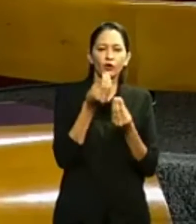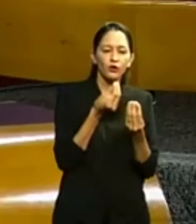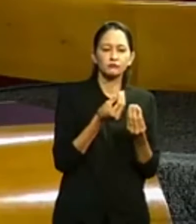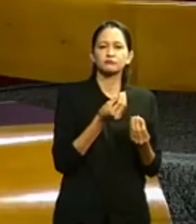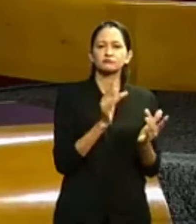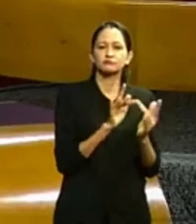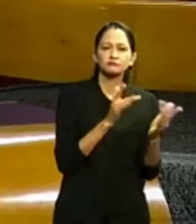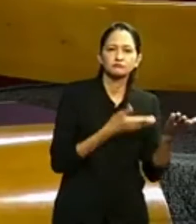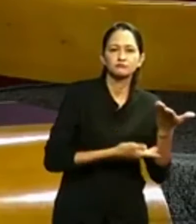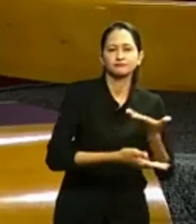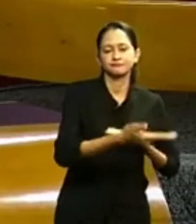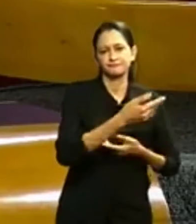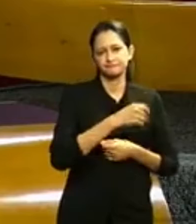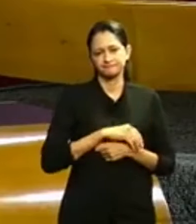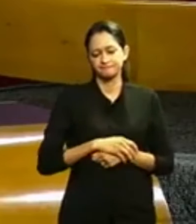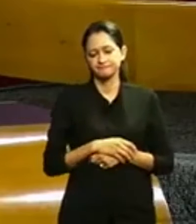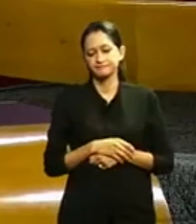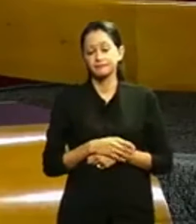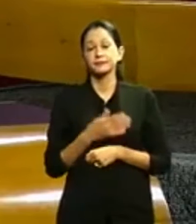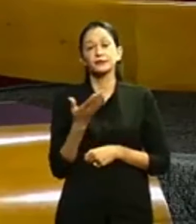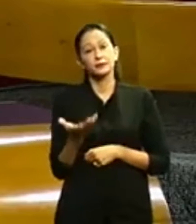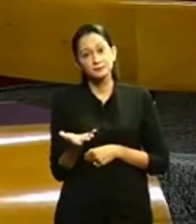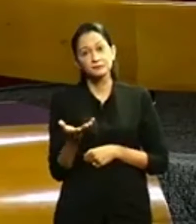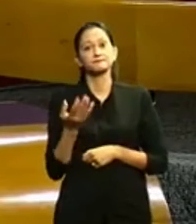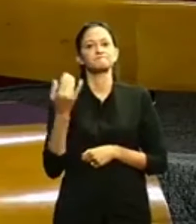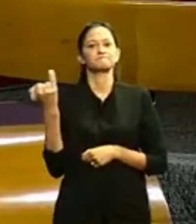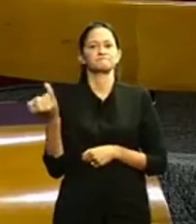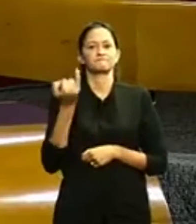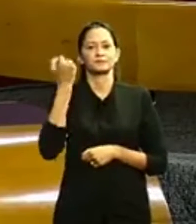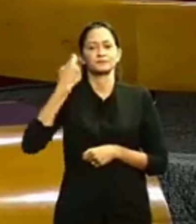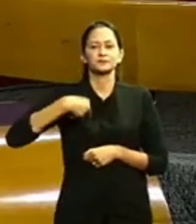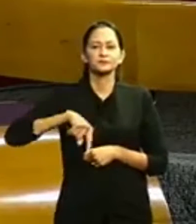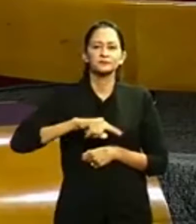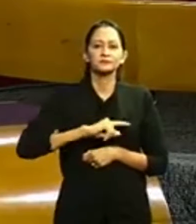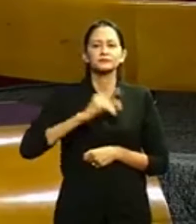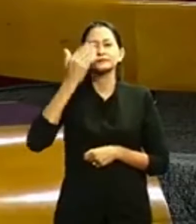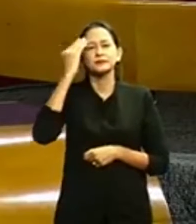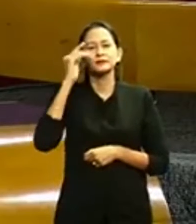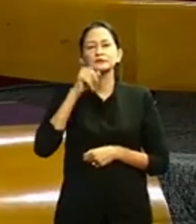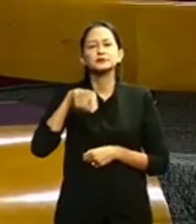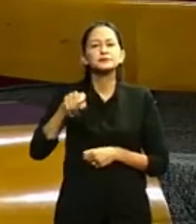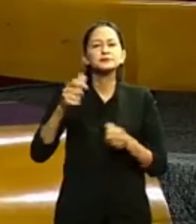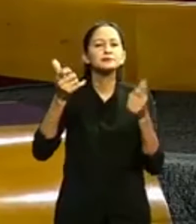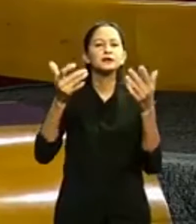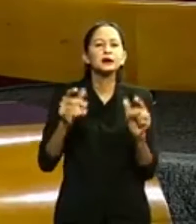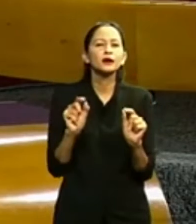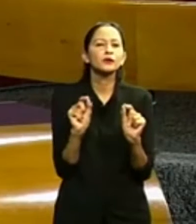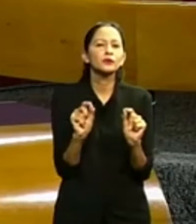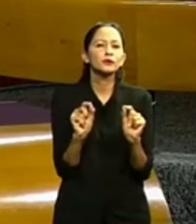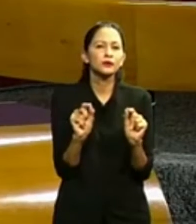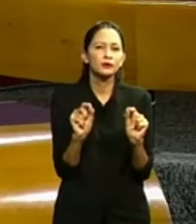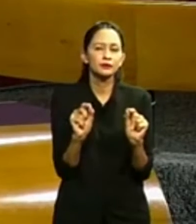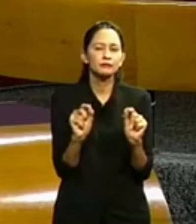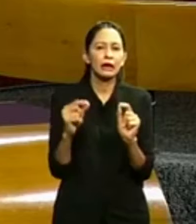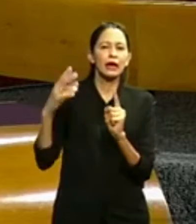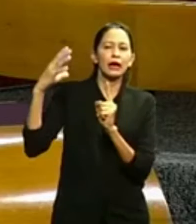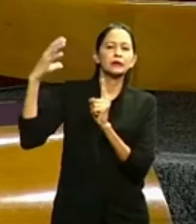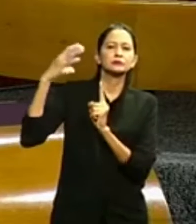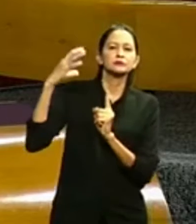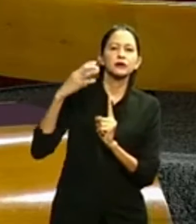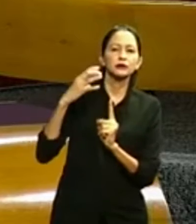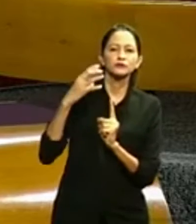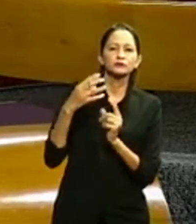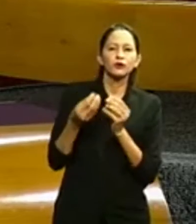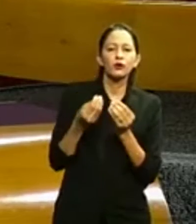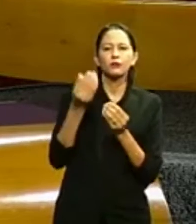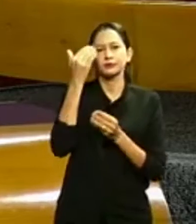trabalho. E por isso, é tão importante a gente estar distinguindo e explicando o que são as situações de assédio que a